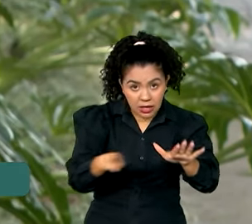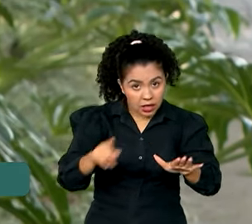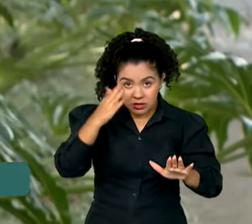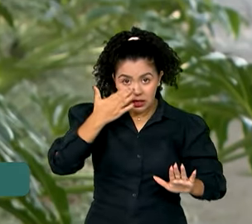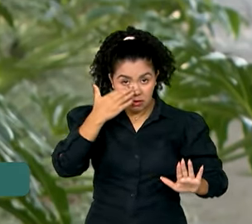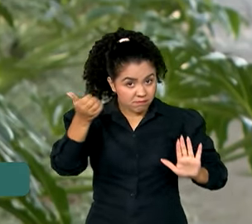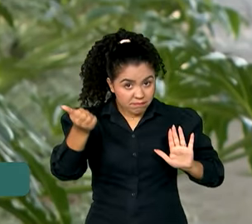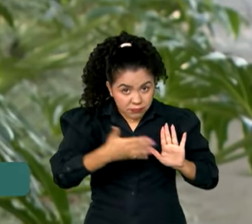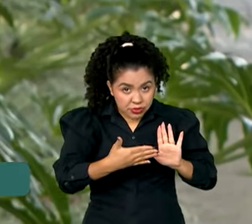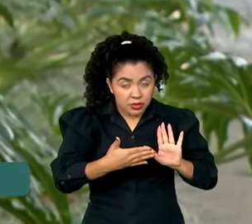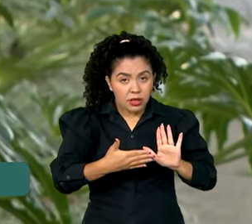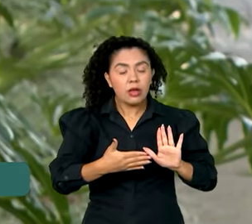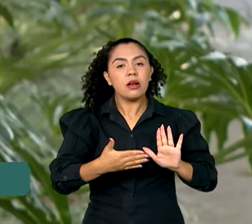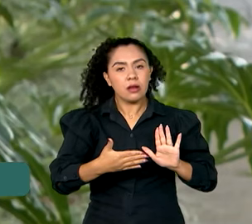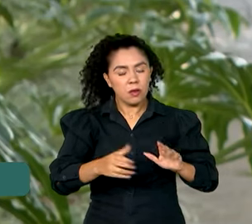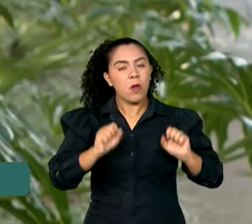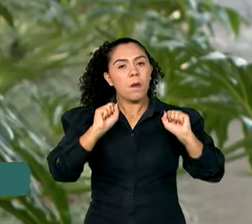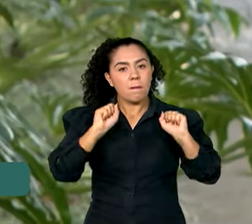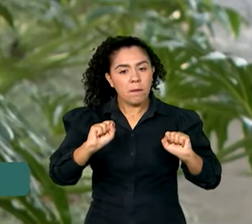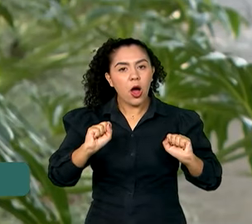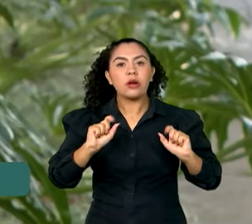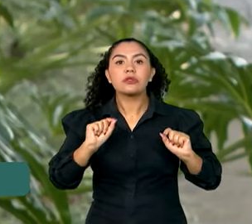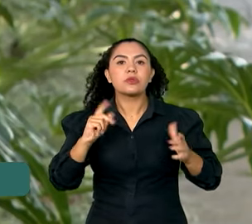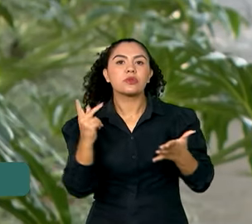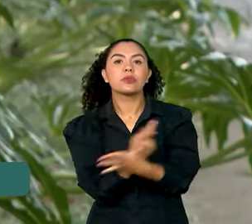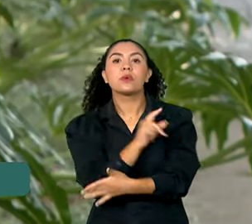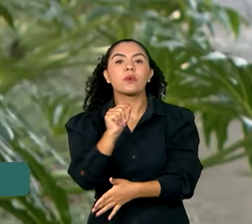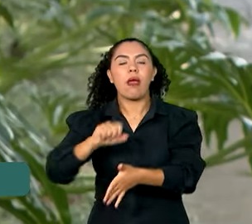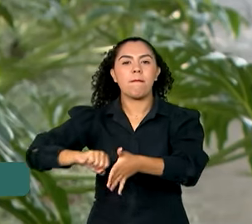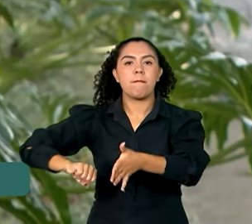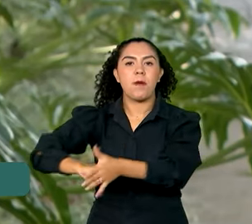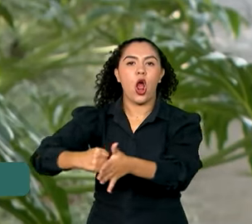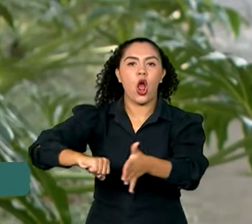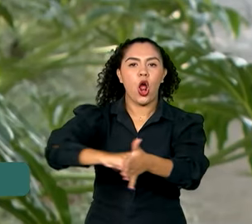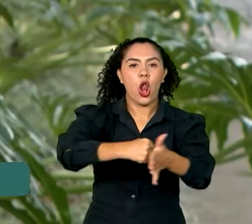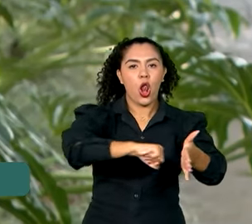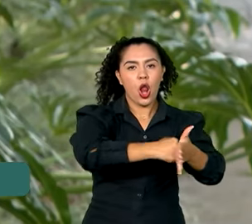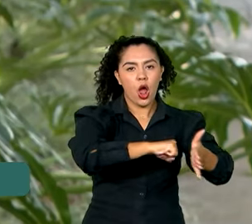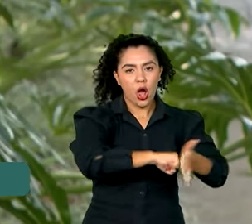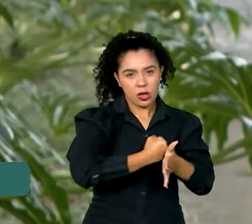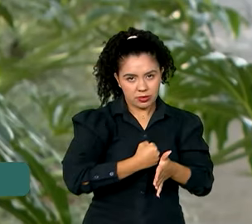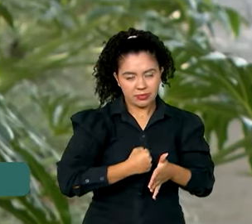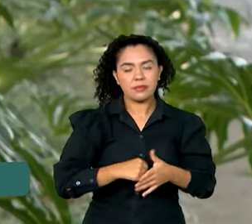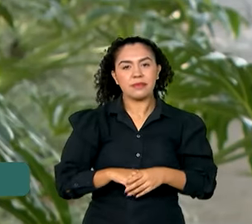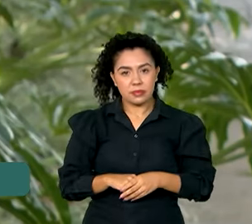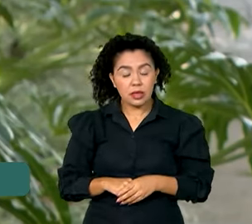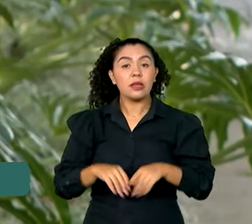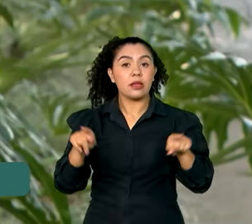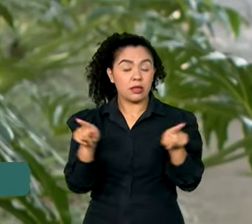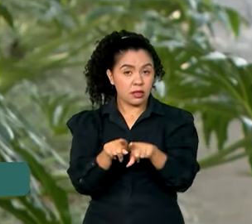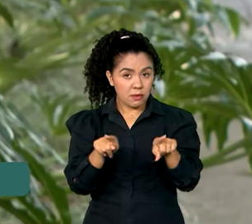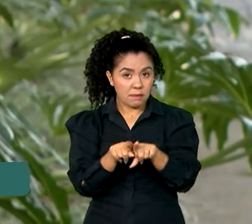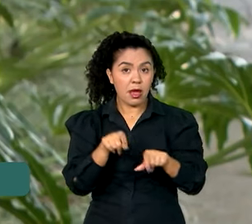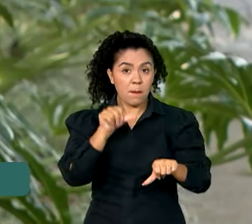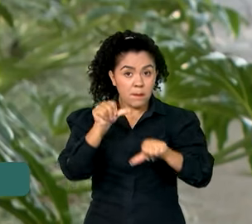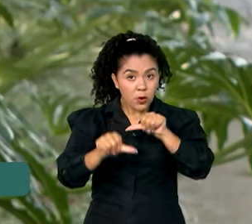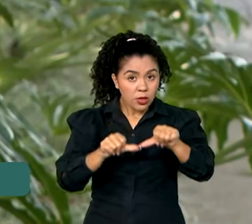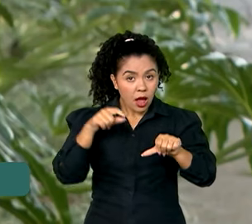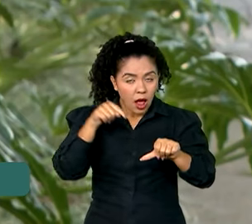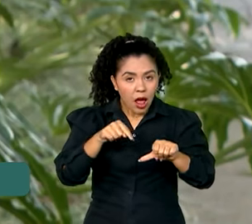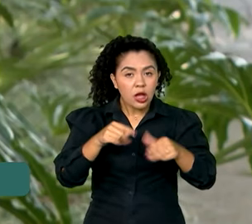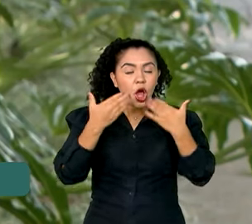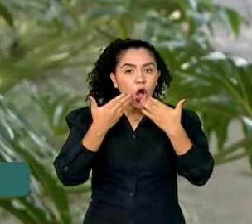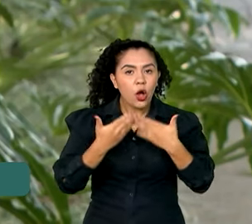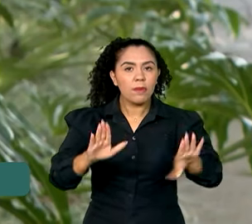novas regras poderão ter as chamadas bloqueadas pelas operadoras. E a mudança passa a valer a